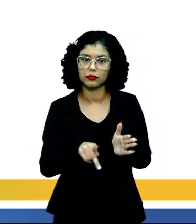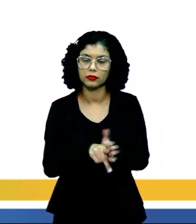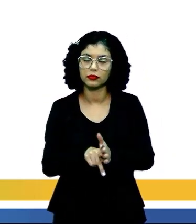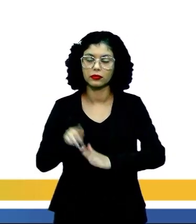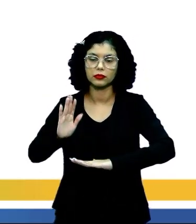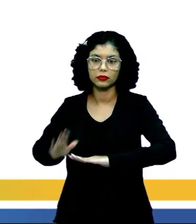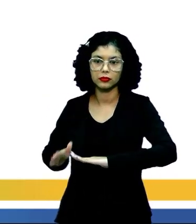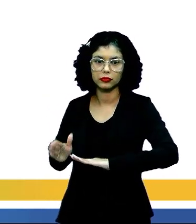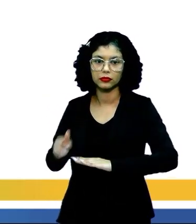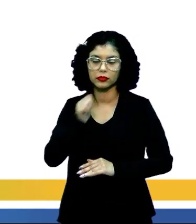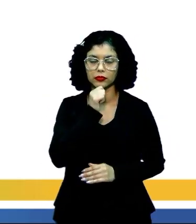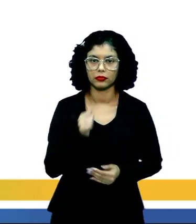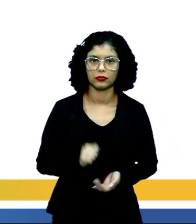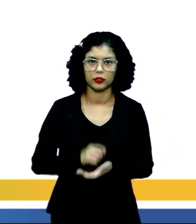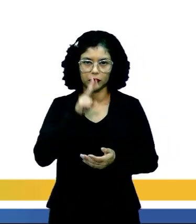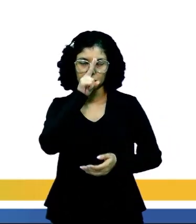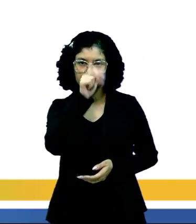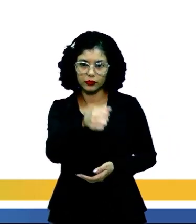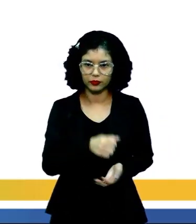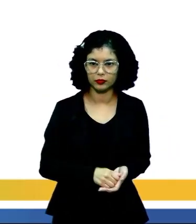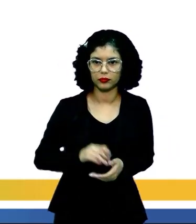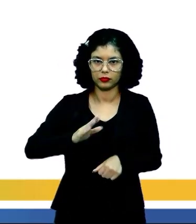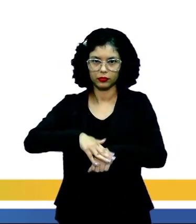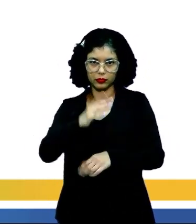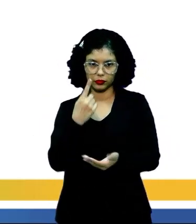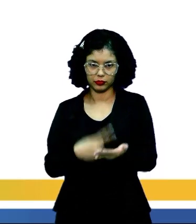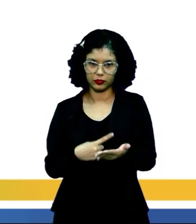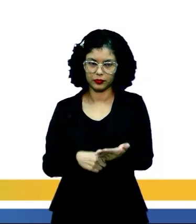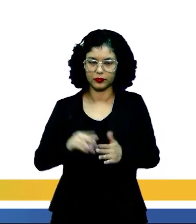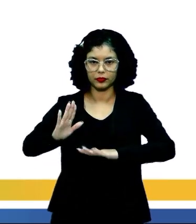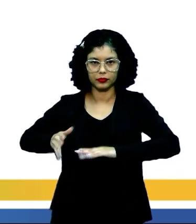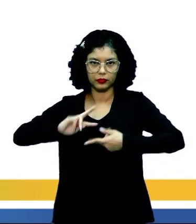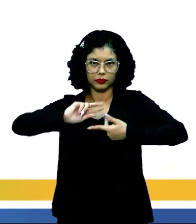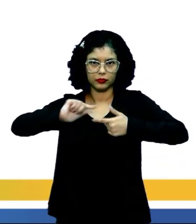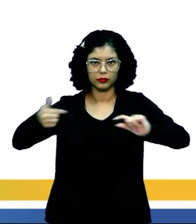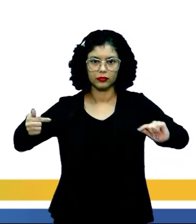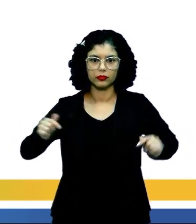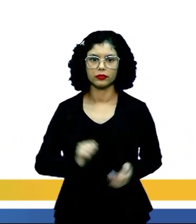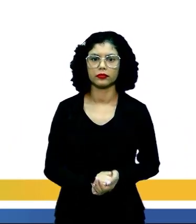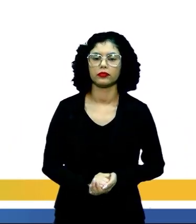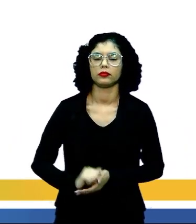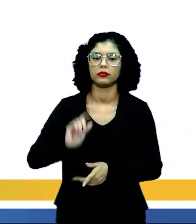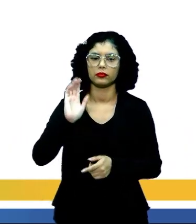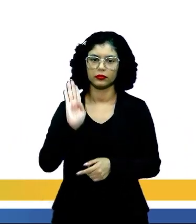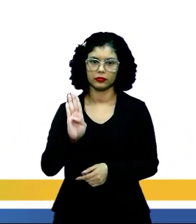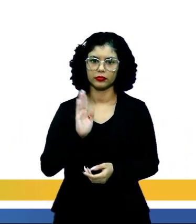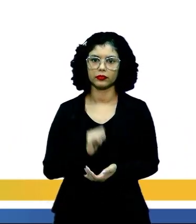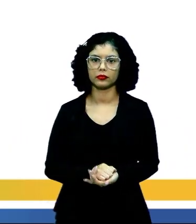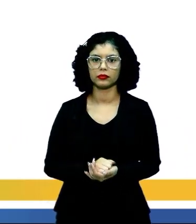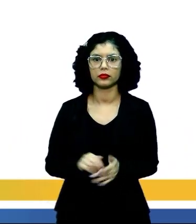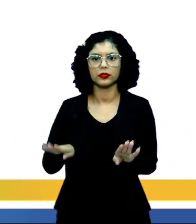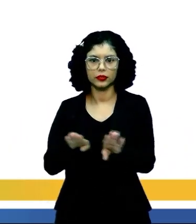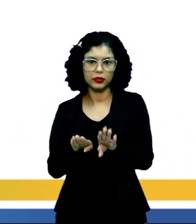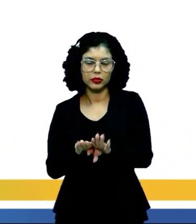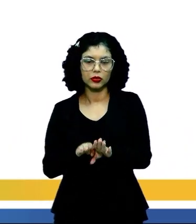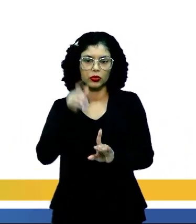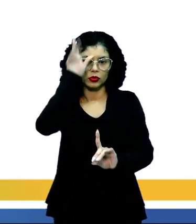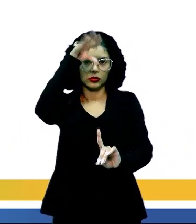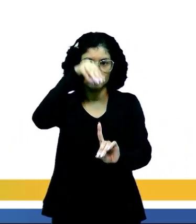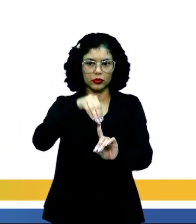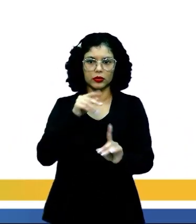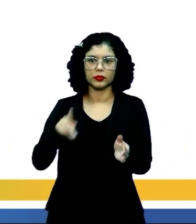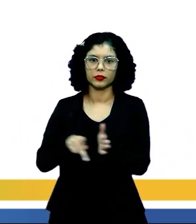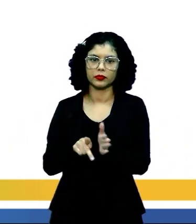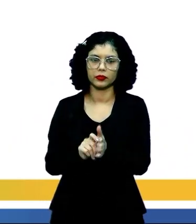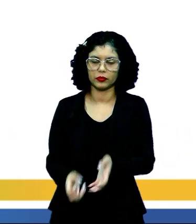que vão vigorar, que vão ser fortes, que vão ser marcantes, no modernismo. Letra B. O empenho do eu lírico pelo resgate da